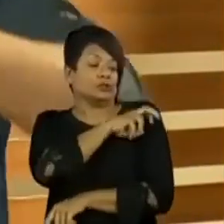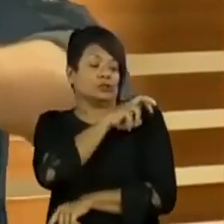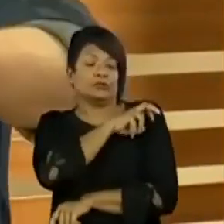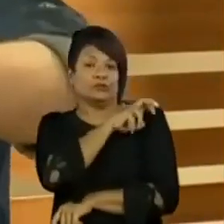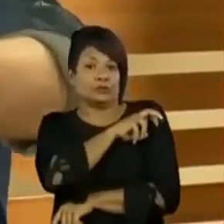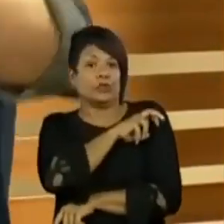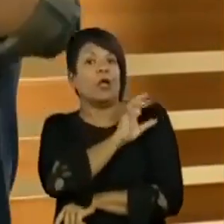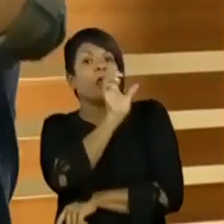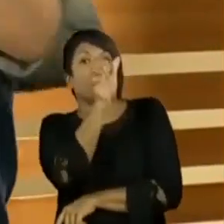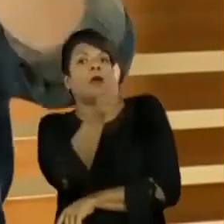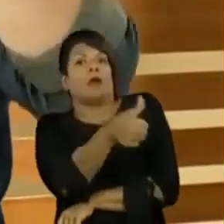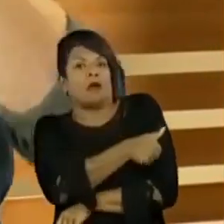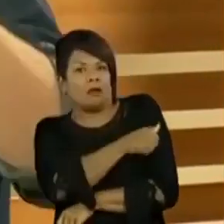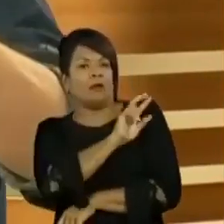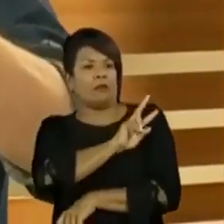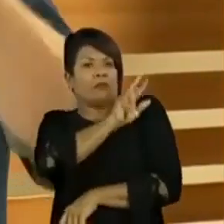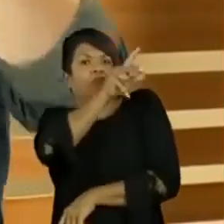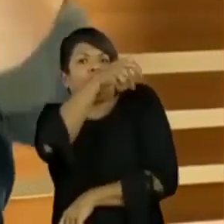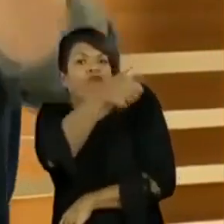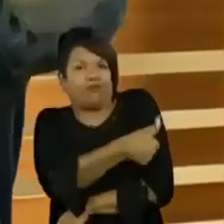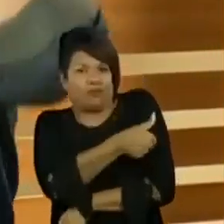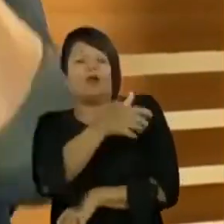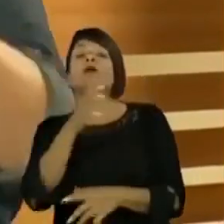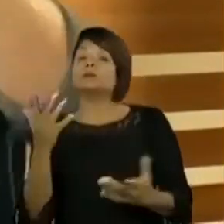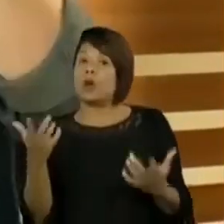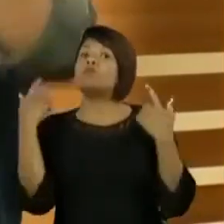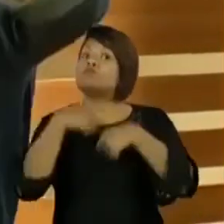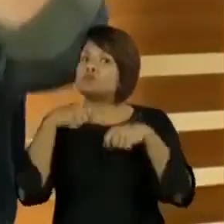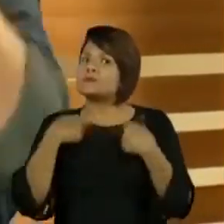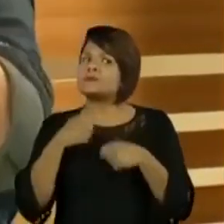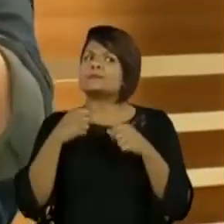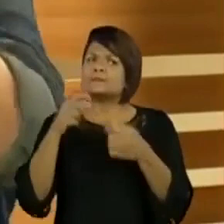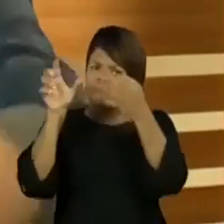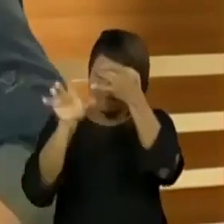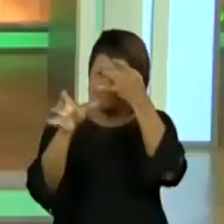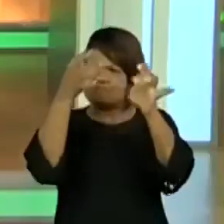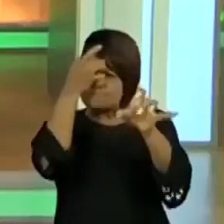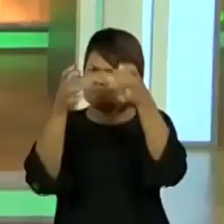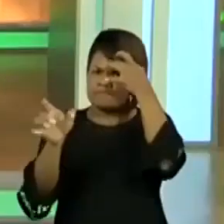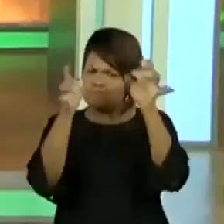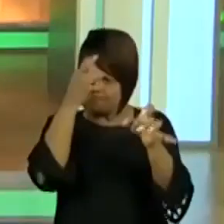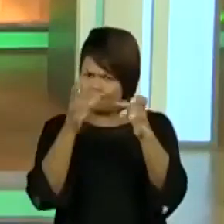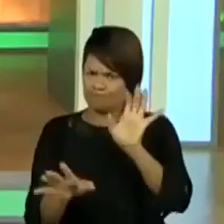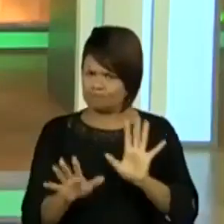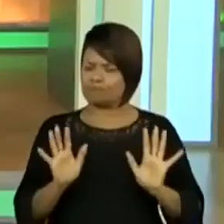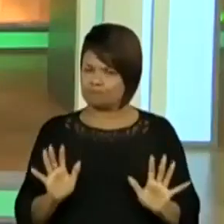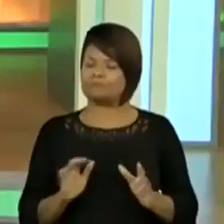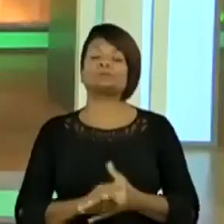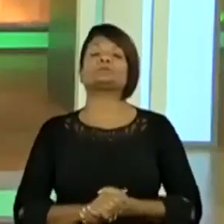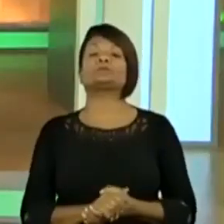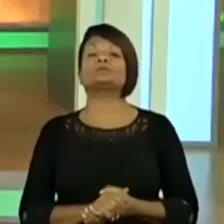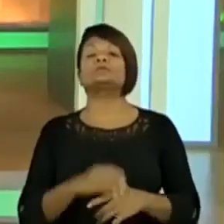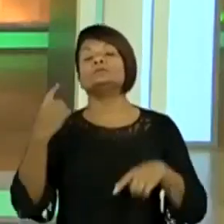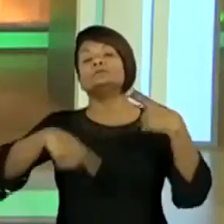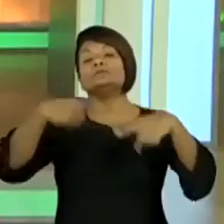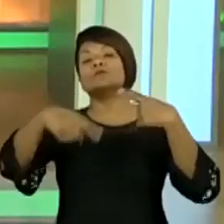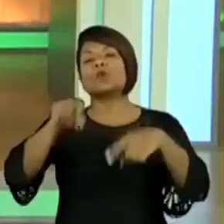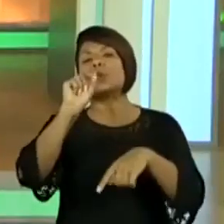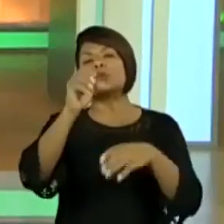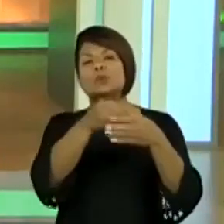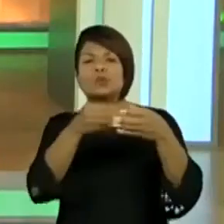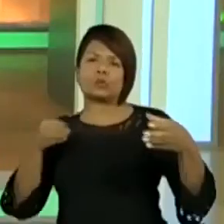1 para um ensino fundamental 2. Essa molecada é estouro. Então, trocar ideia sim com eles. Vamos discutir aqui a segregação, grandes mestres.